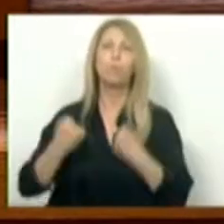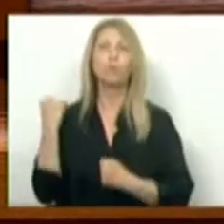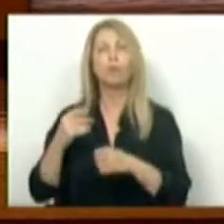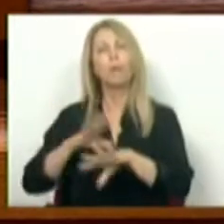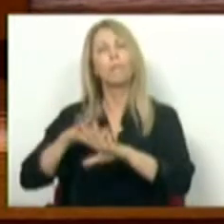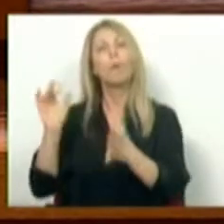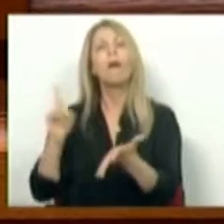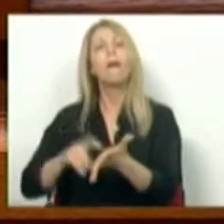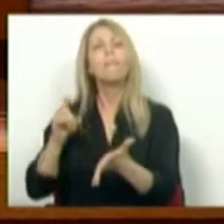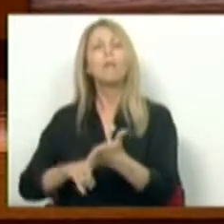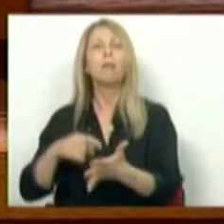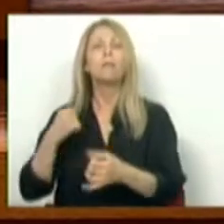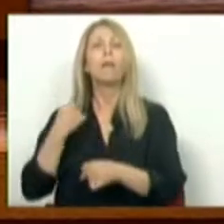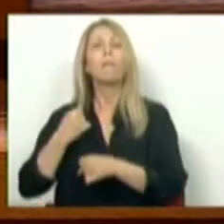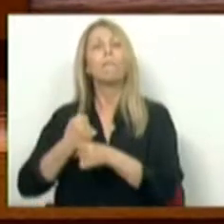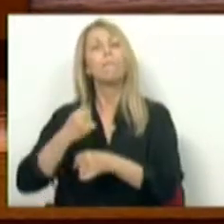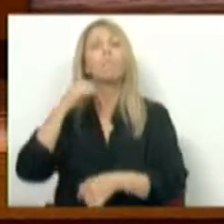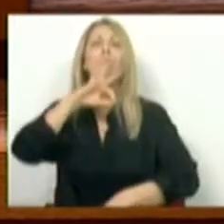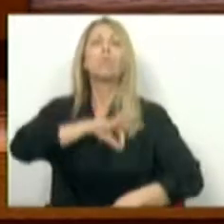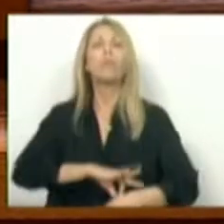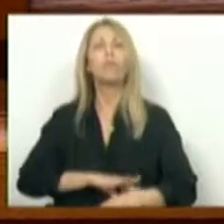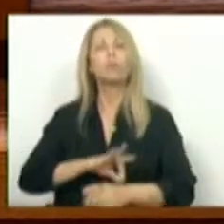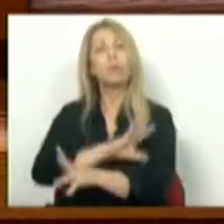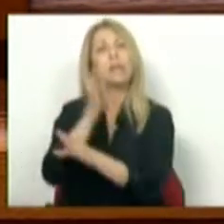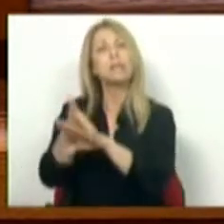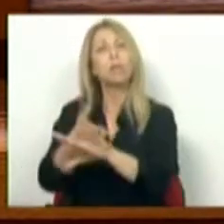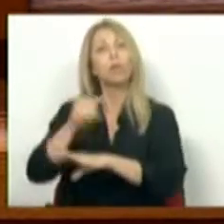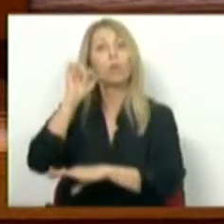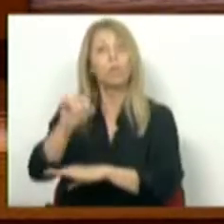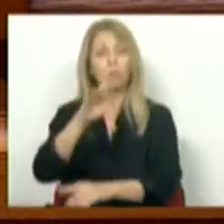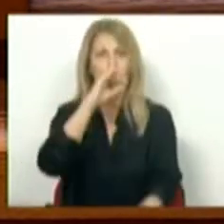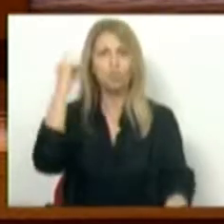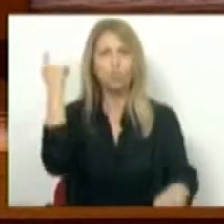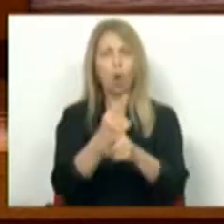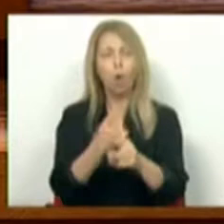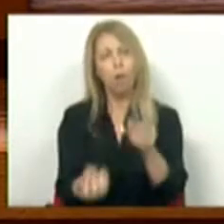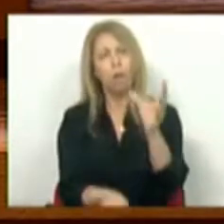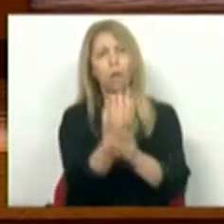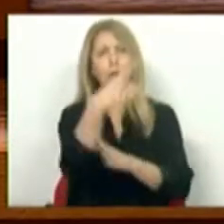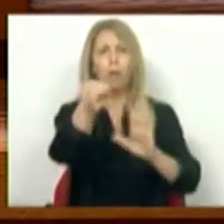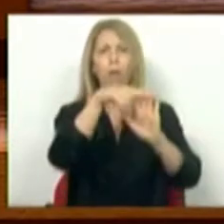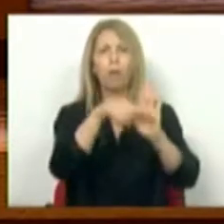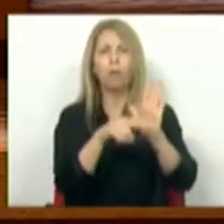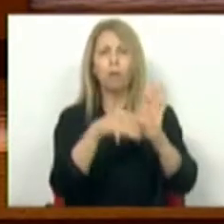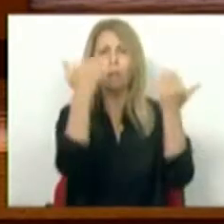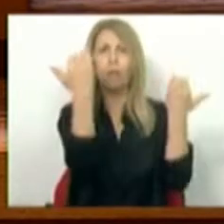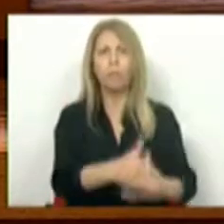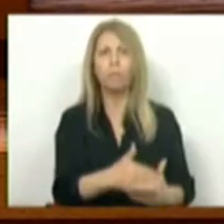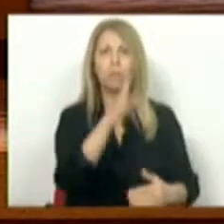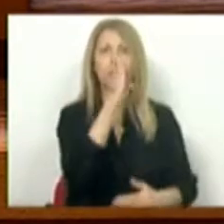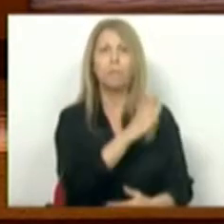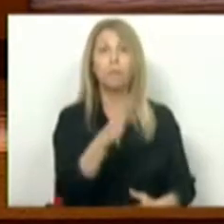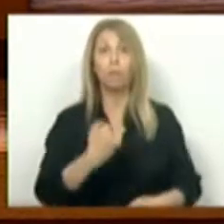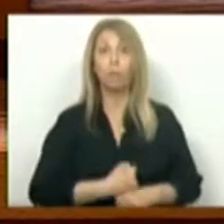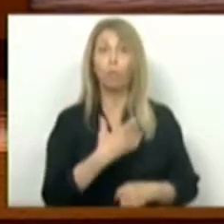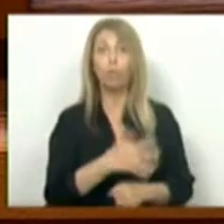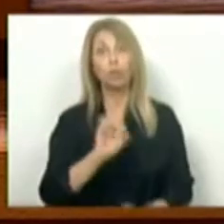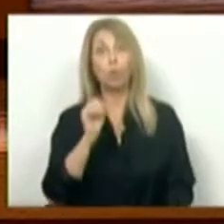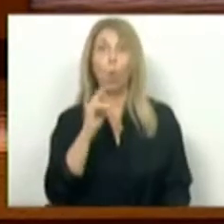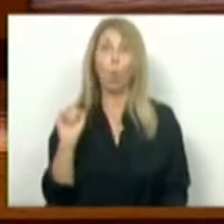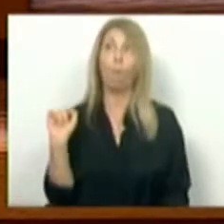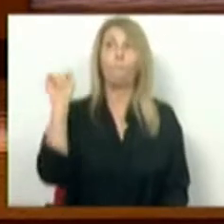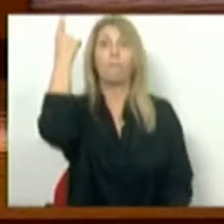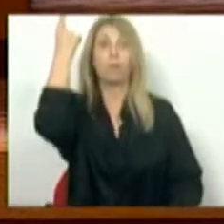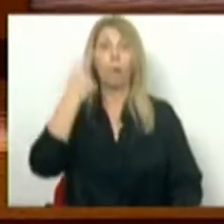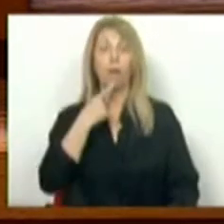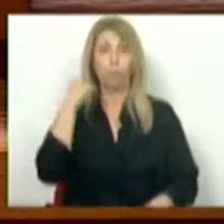profissionais no seu setor e, ao mesmo tempo, criar critérios para limitar o exercício da profissão ou serem os primeiros a